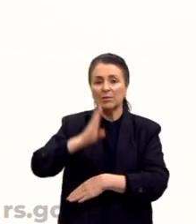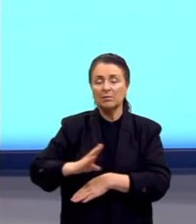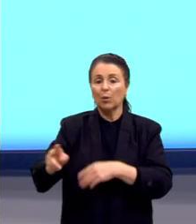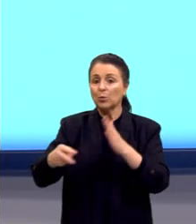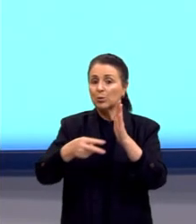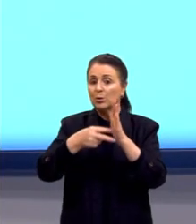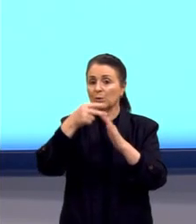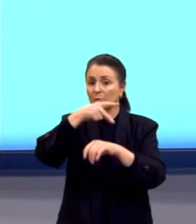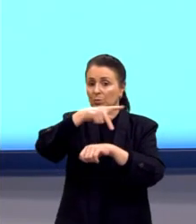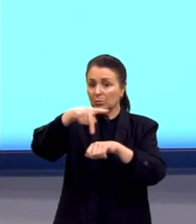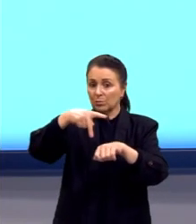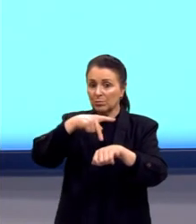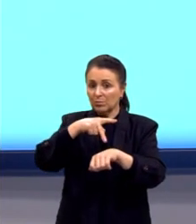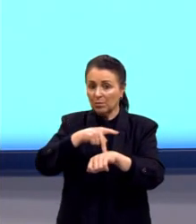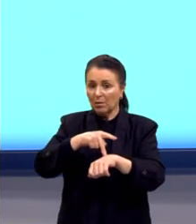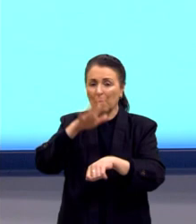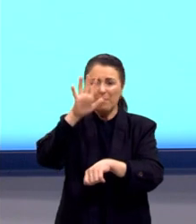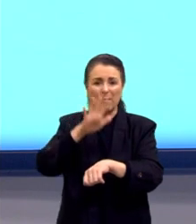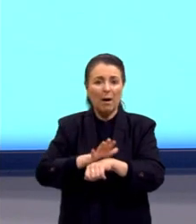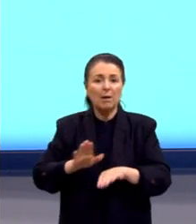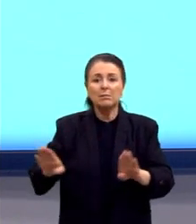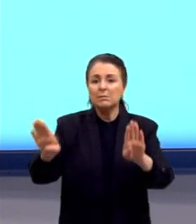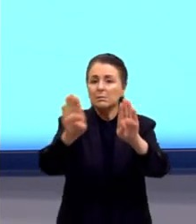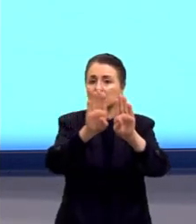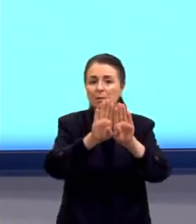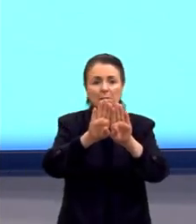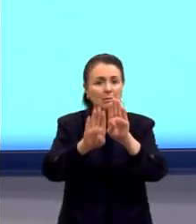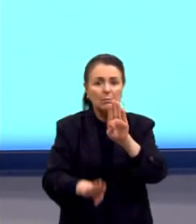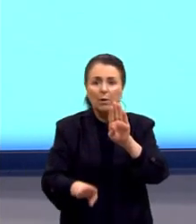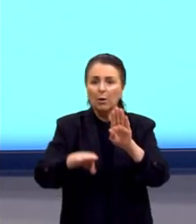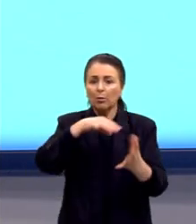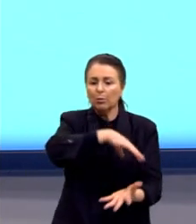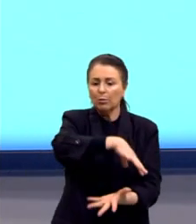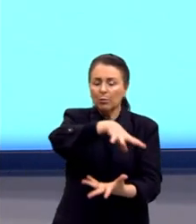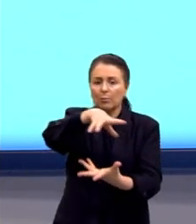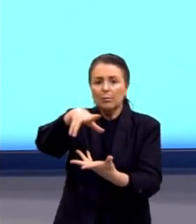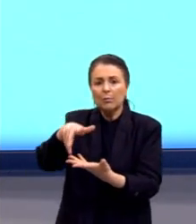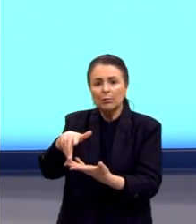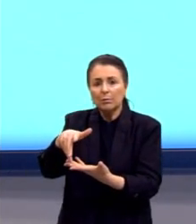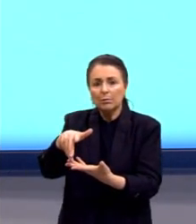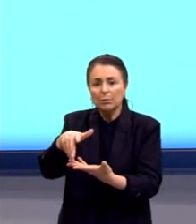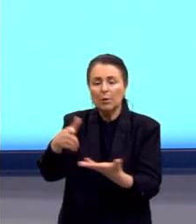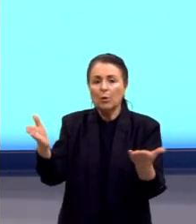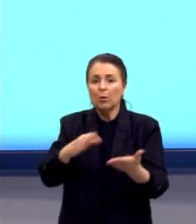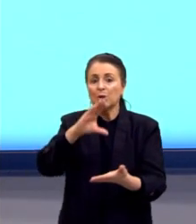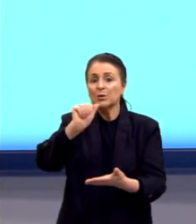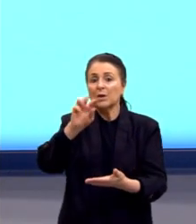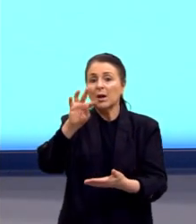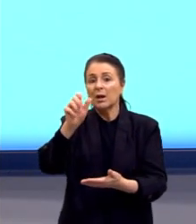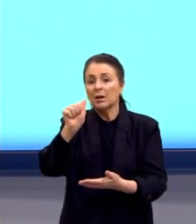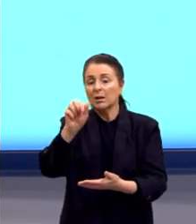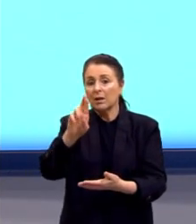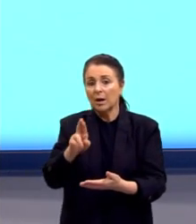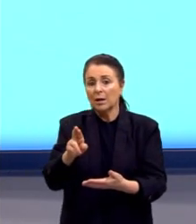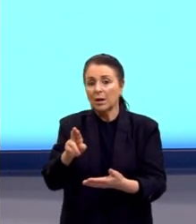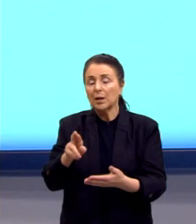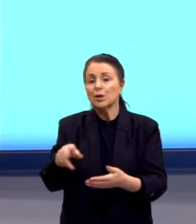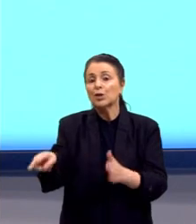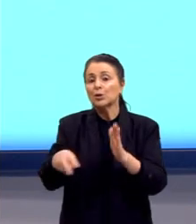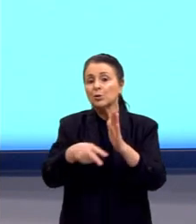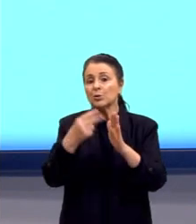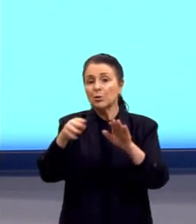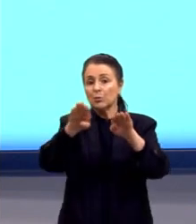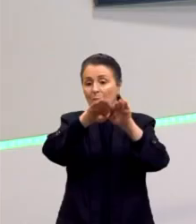segundo país mais desigual do mundo. O país mais desigual hoje é o Catar e o segundo país mais desigual do mundo